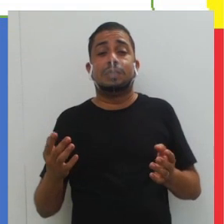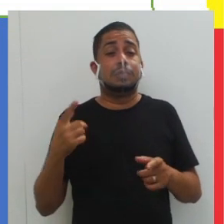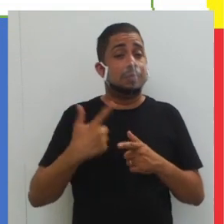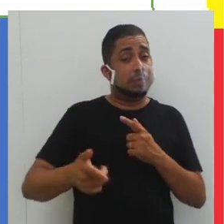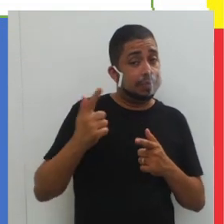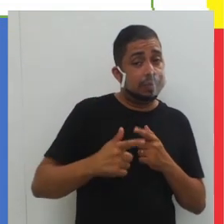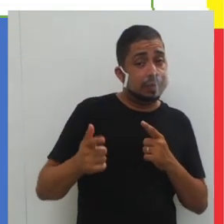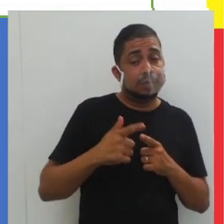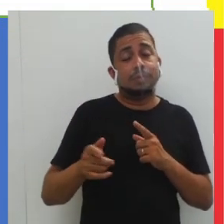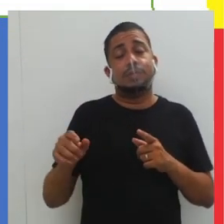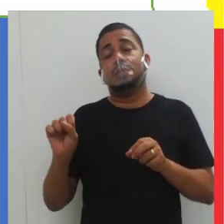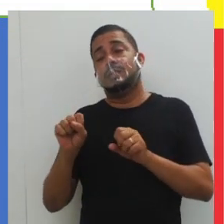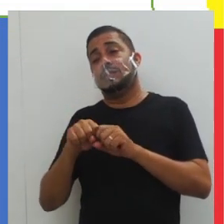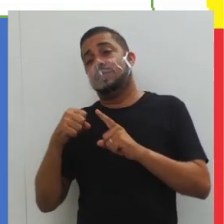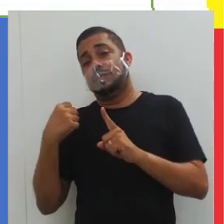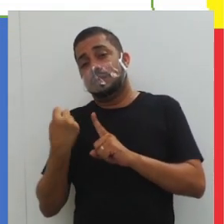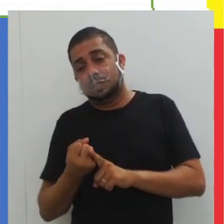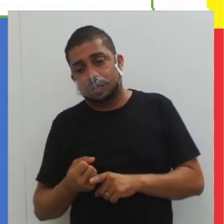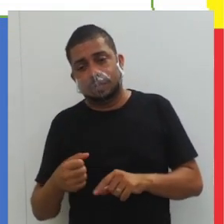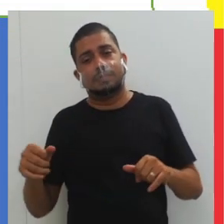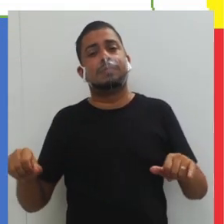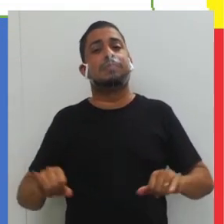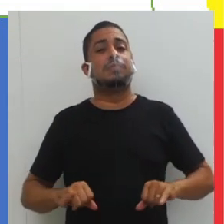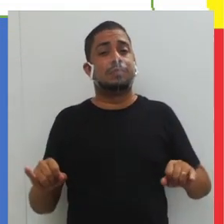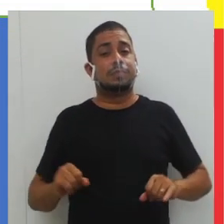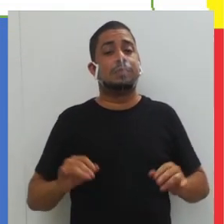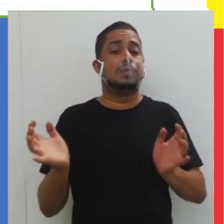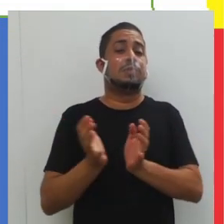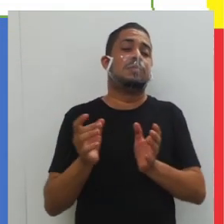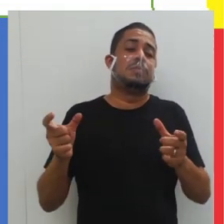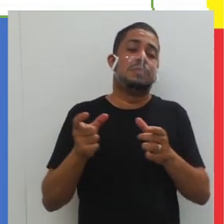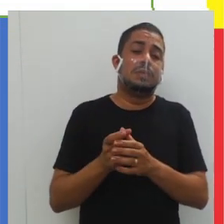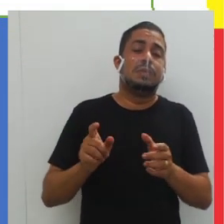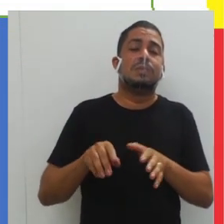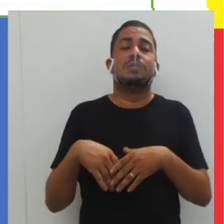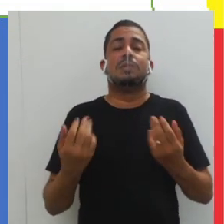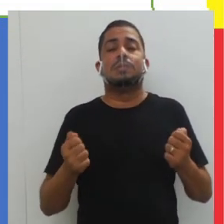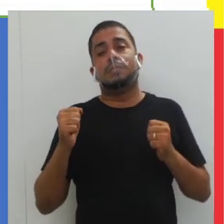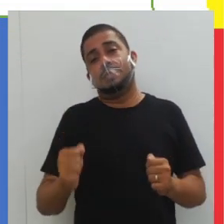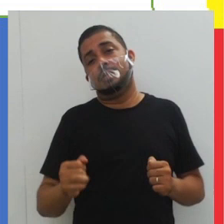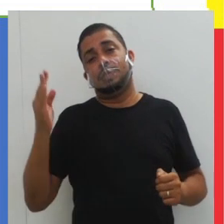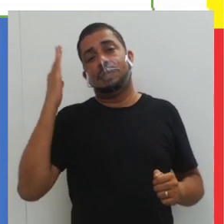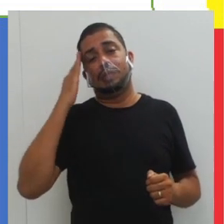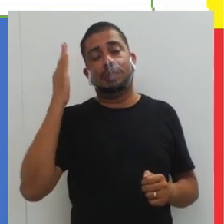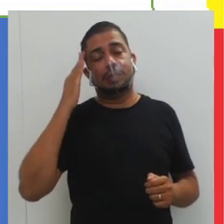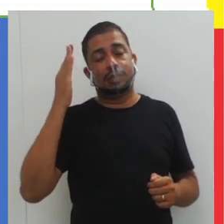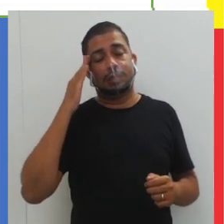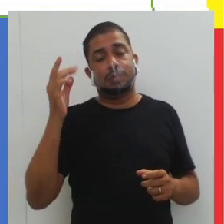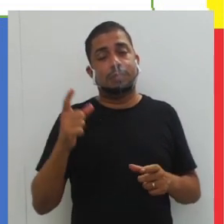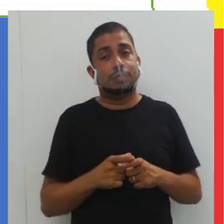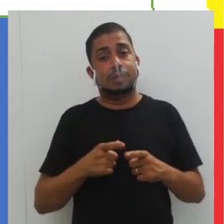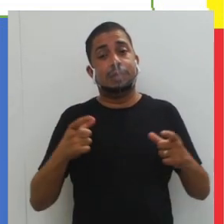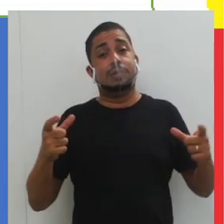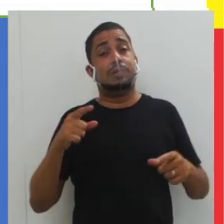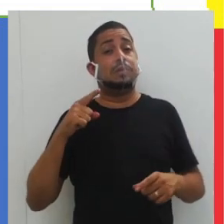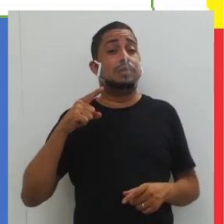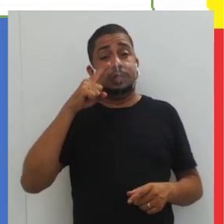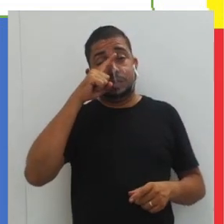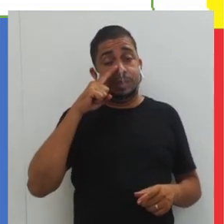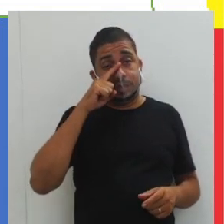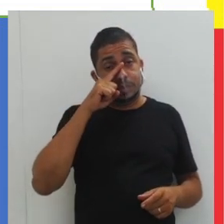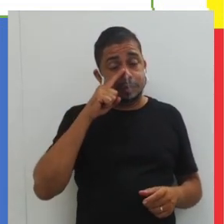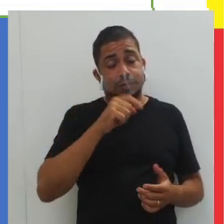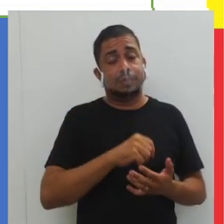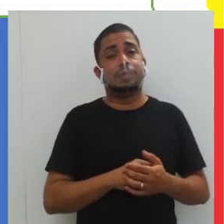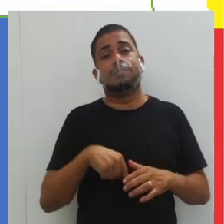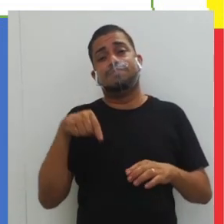os problemas sociais que afetam um grupo minoritário, o que pode ser entendido como de maior gravidade